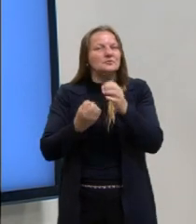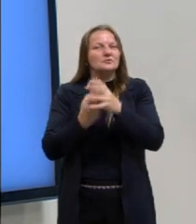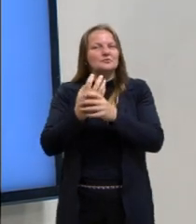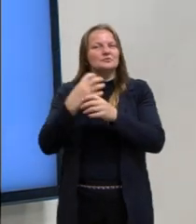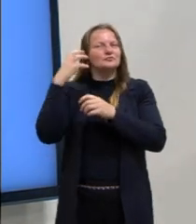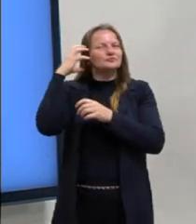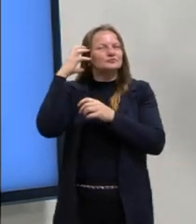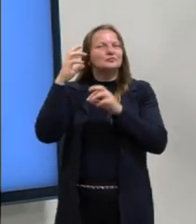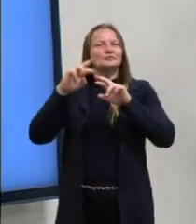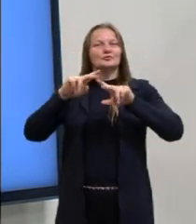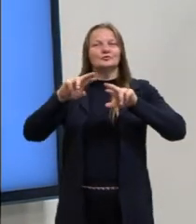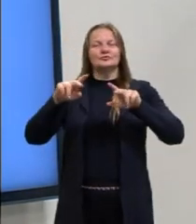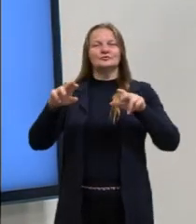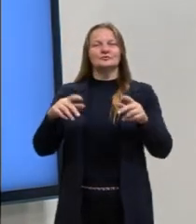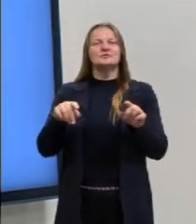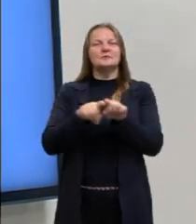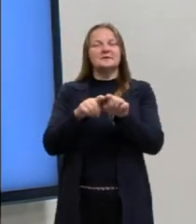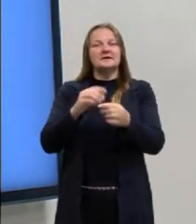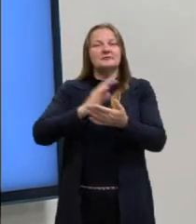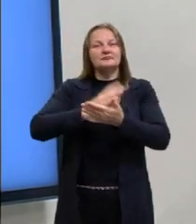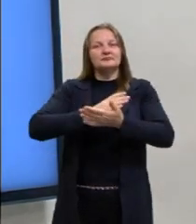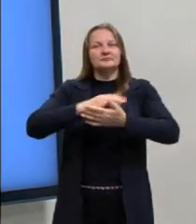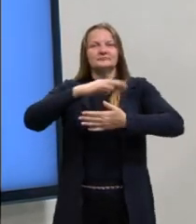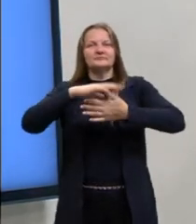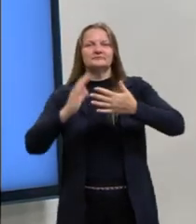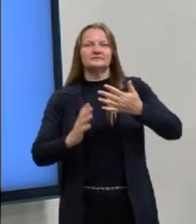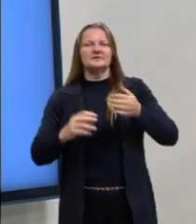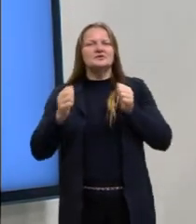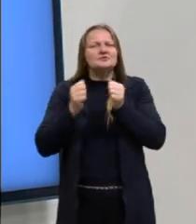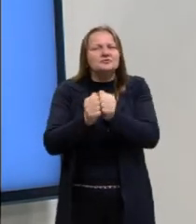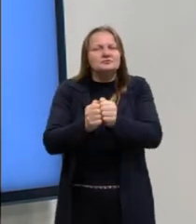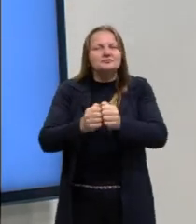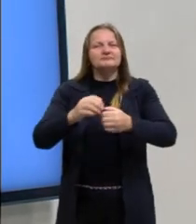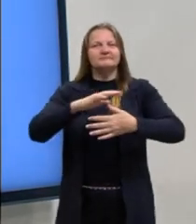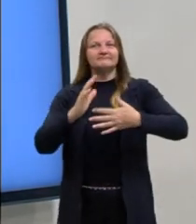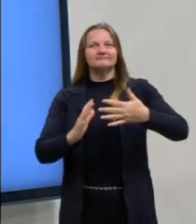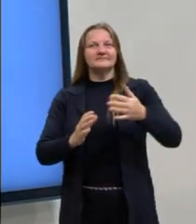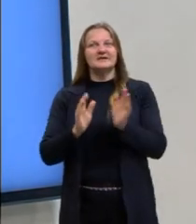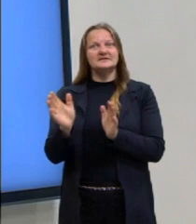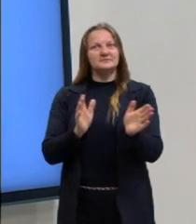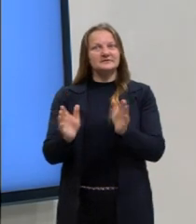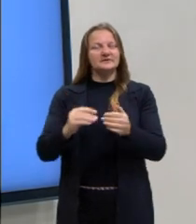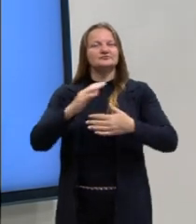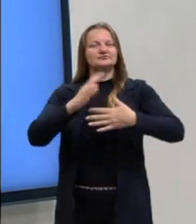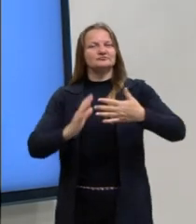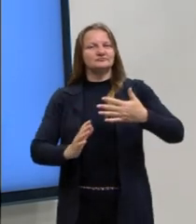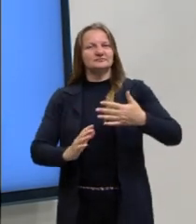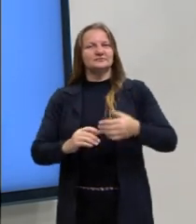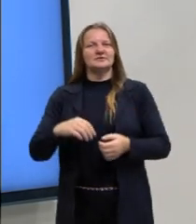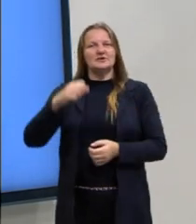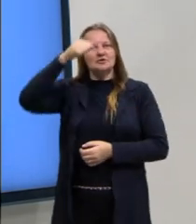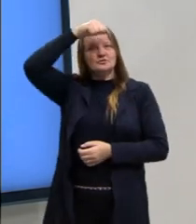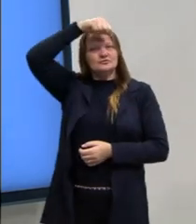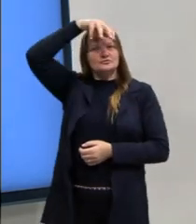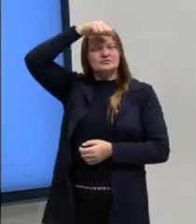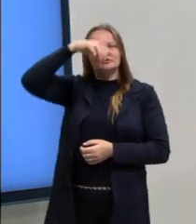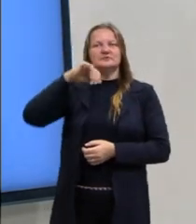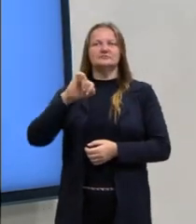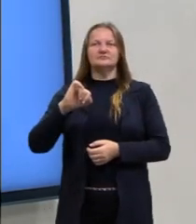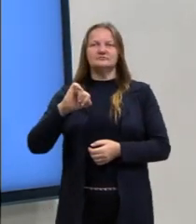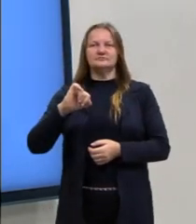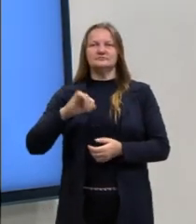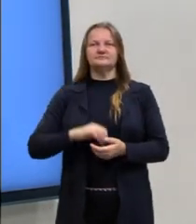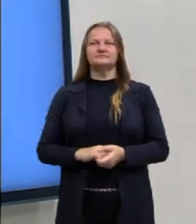estúdio e as meninas das Libras, que sempre nos acompanham todas as aulas, a Suzana e a Lucimeia. E